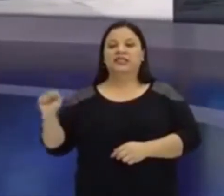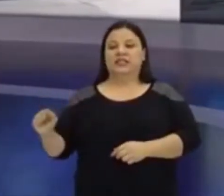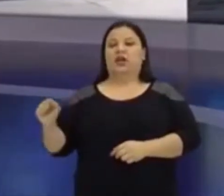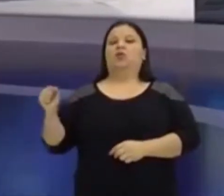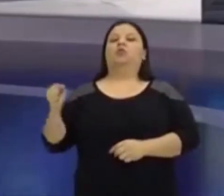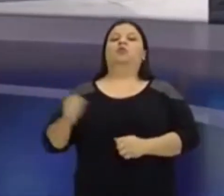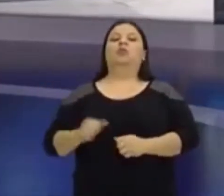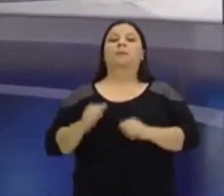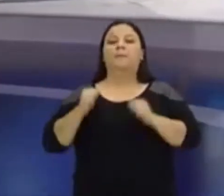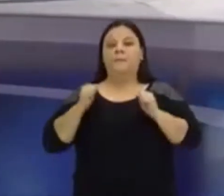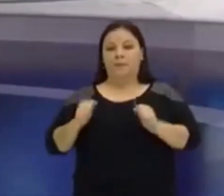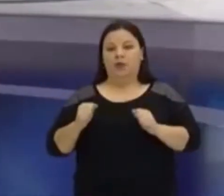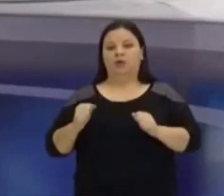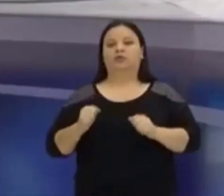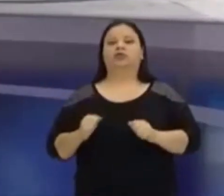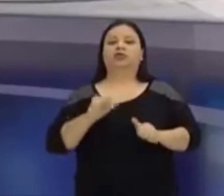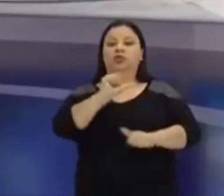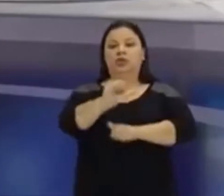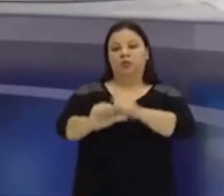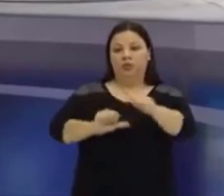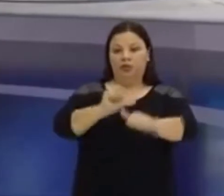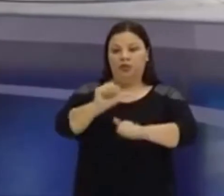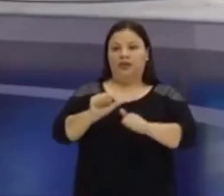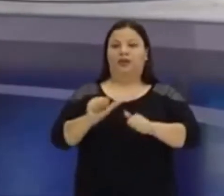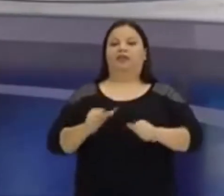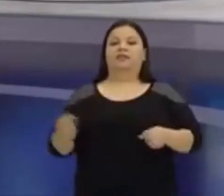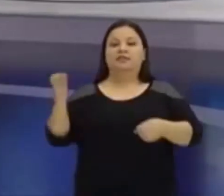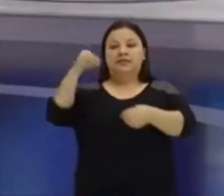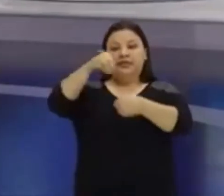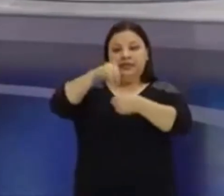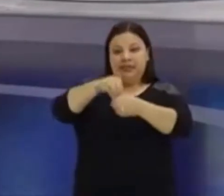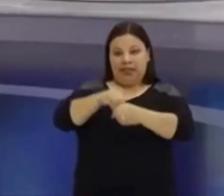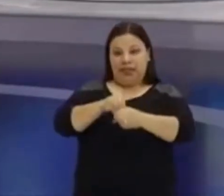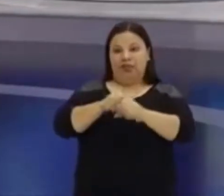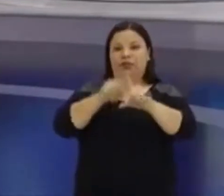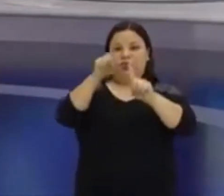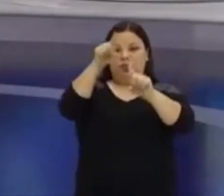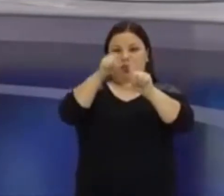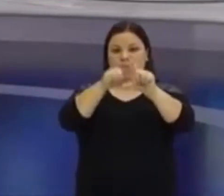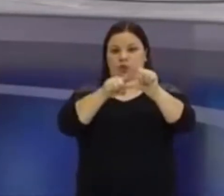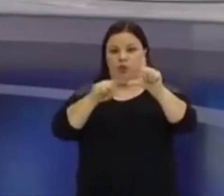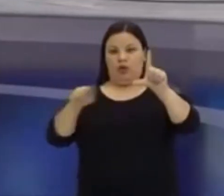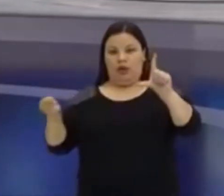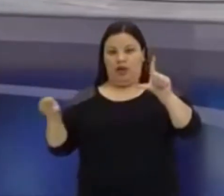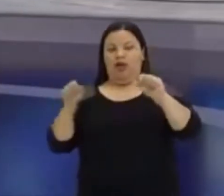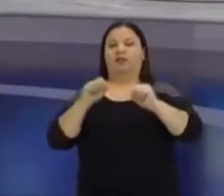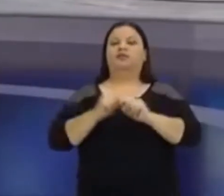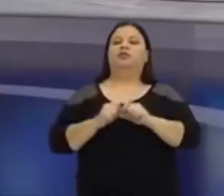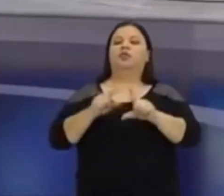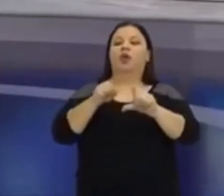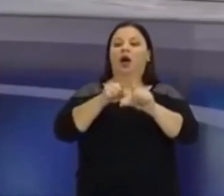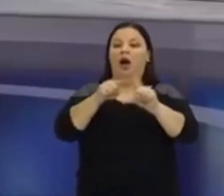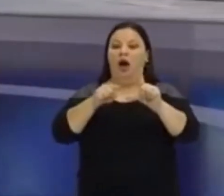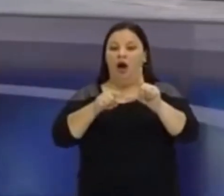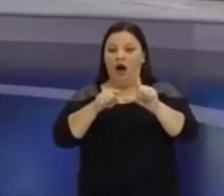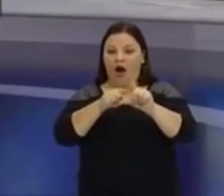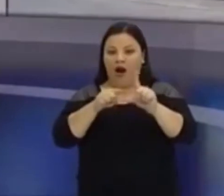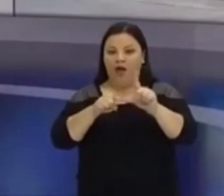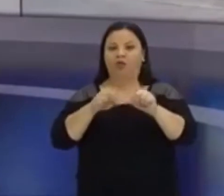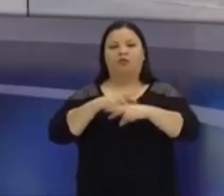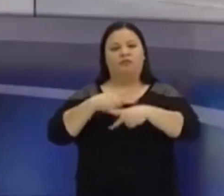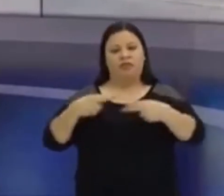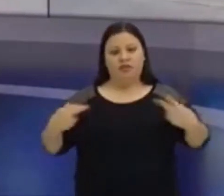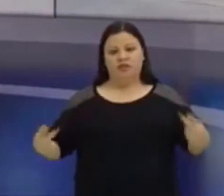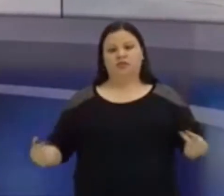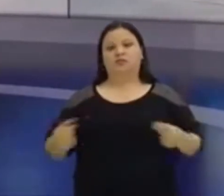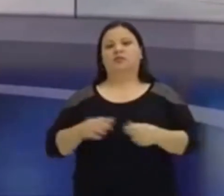função dentro do nosso gráfico, tá bom? Então, a vai ver gráfico, a gente vai ver zero da função que nós já vimos na função do primeiro